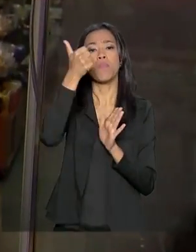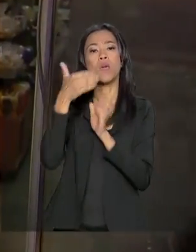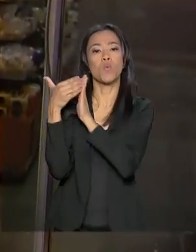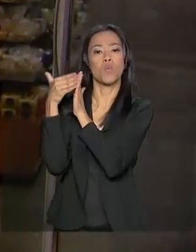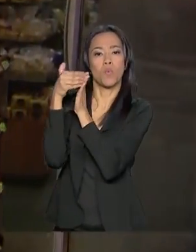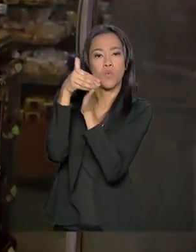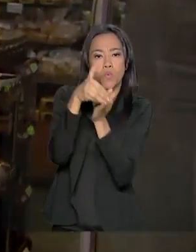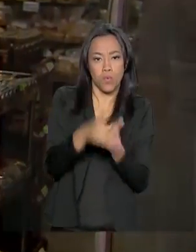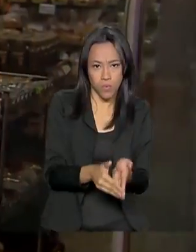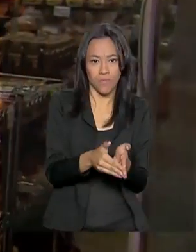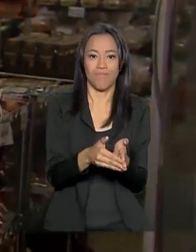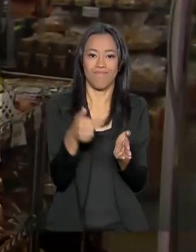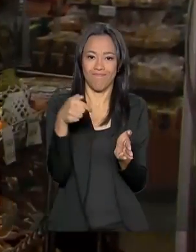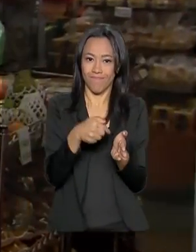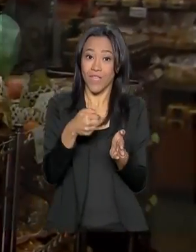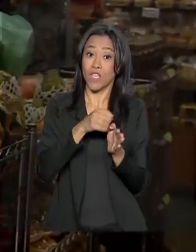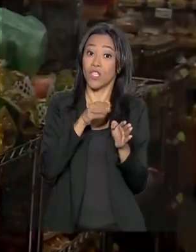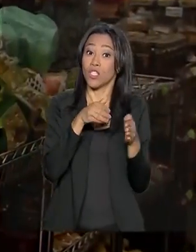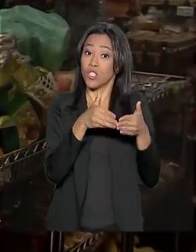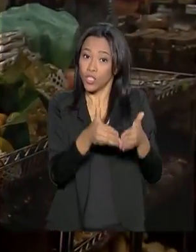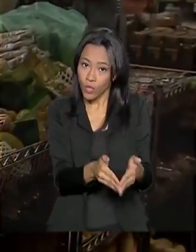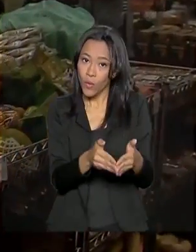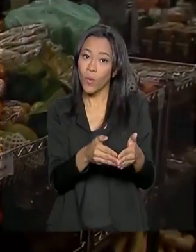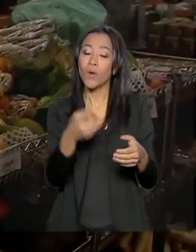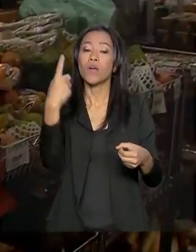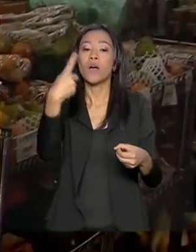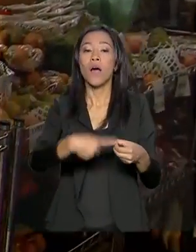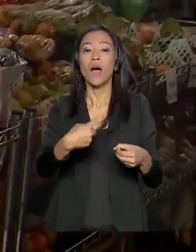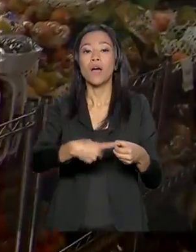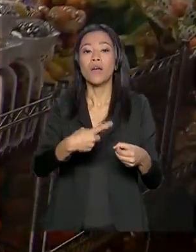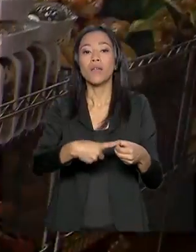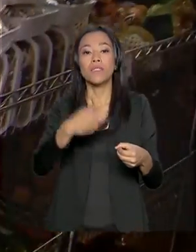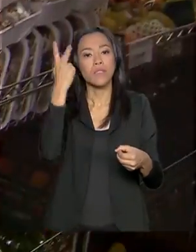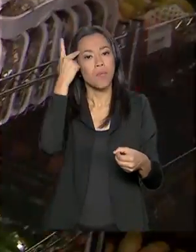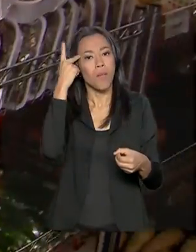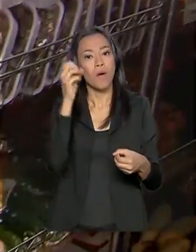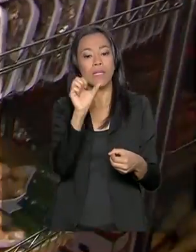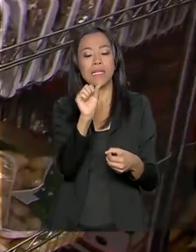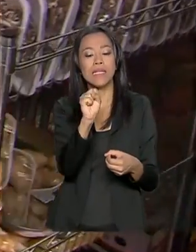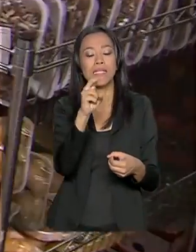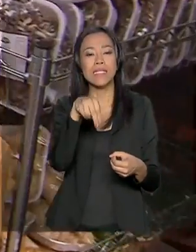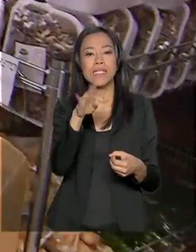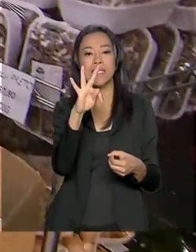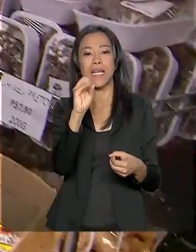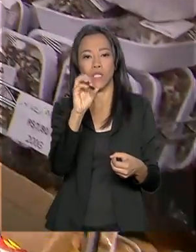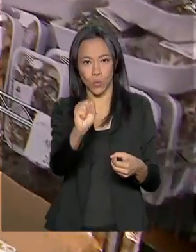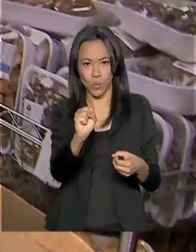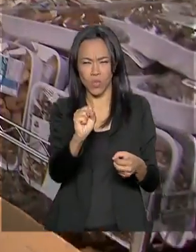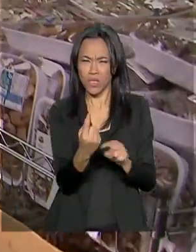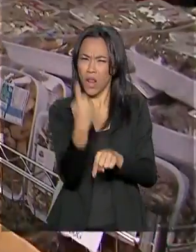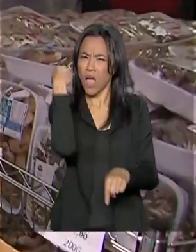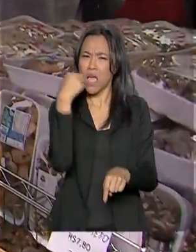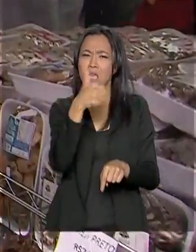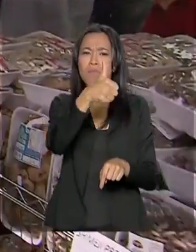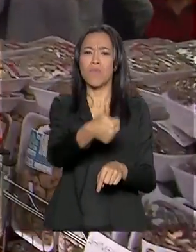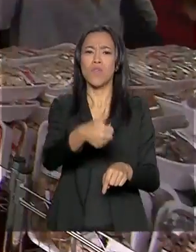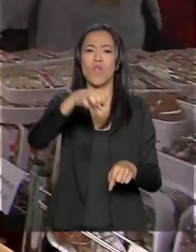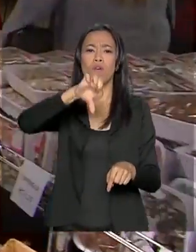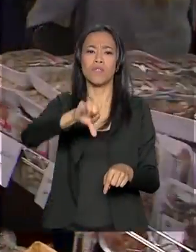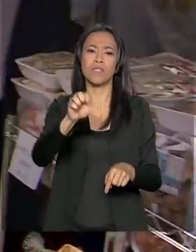imigrantes japoneses chegou no Porto de Santos há 111 anos, em 1908, com